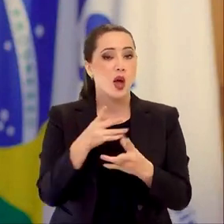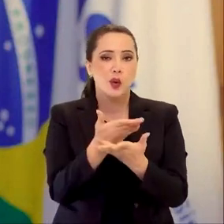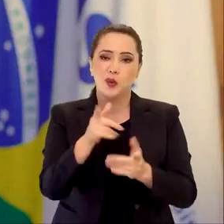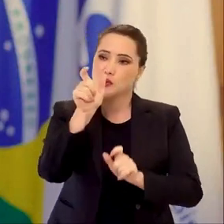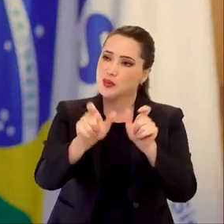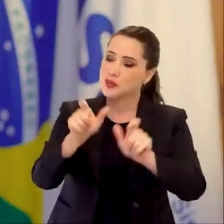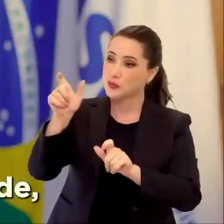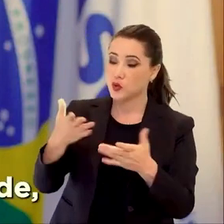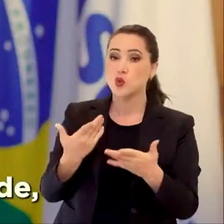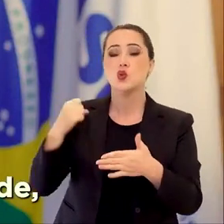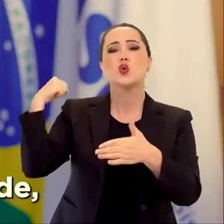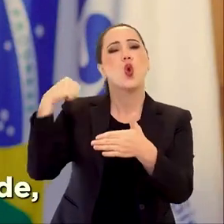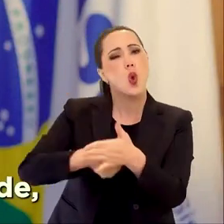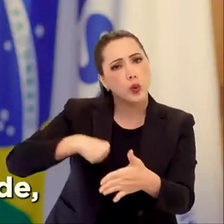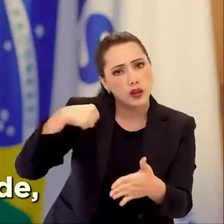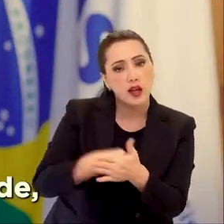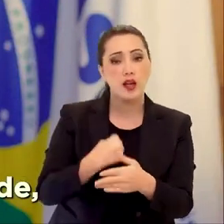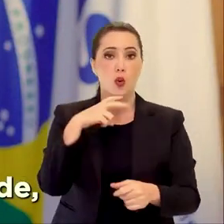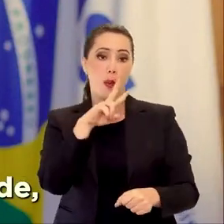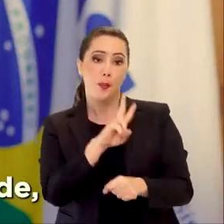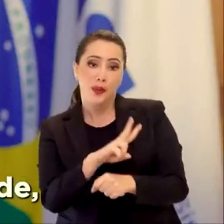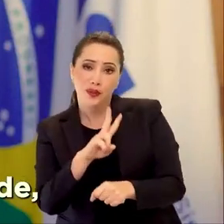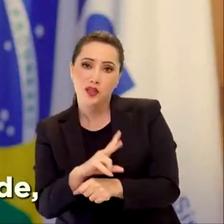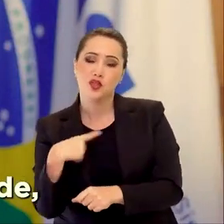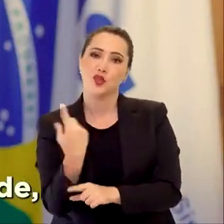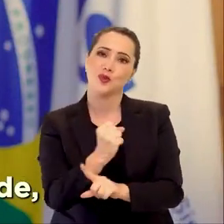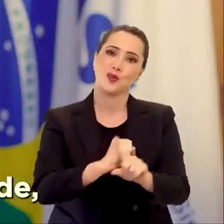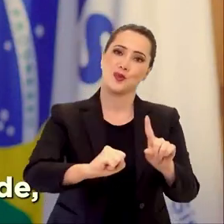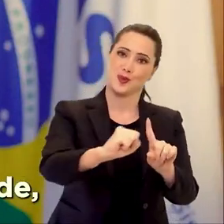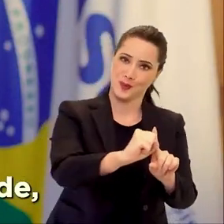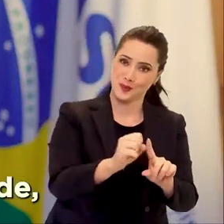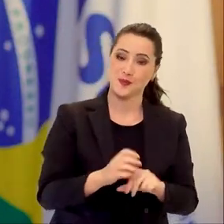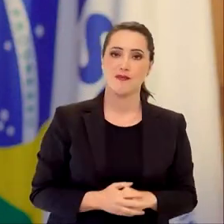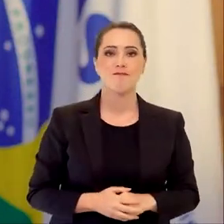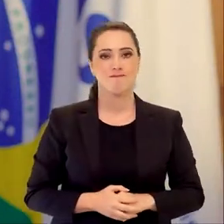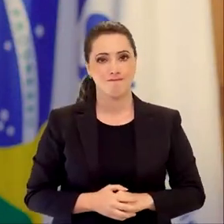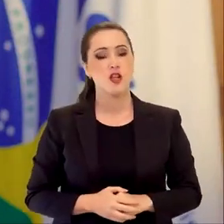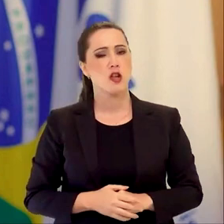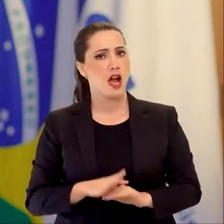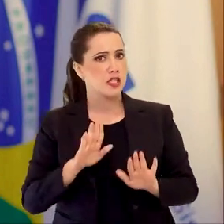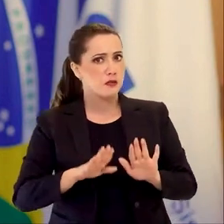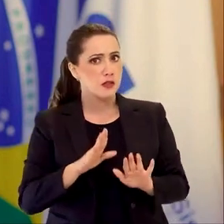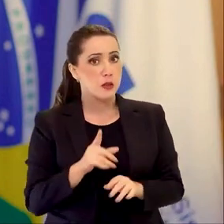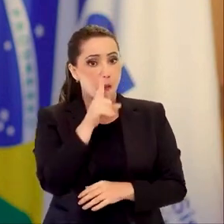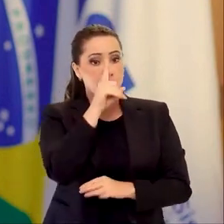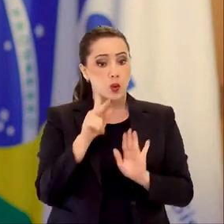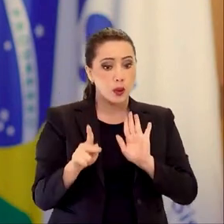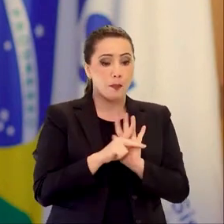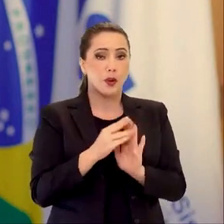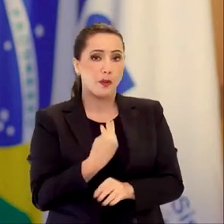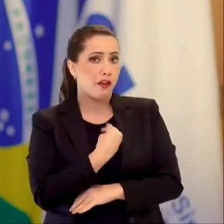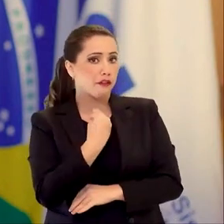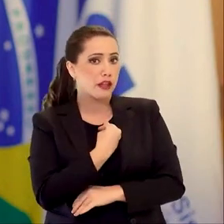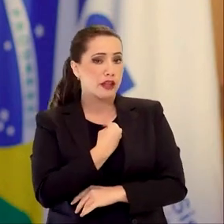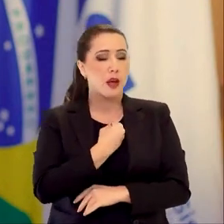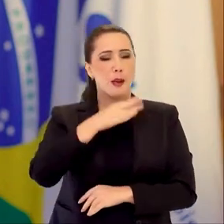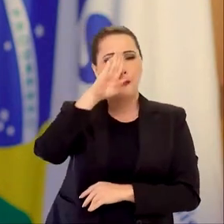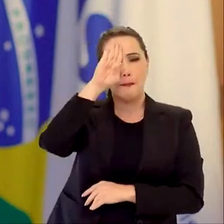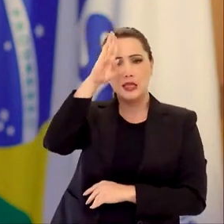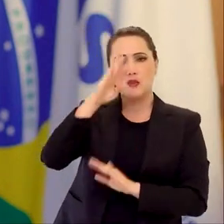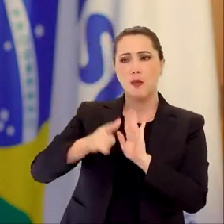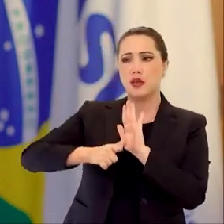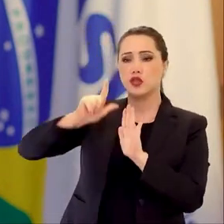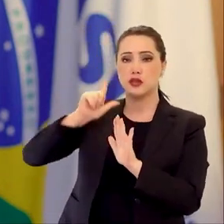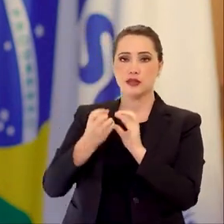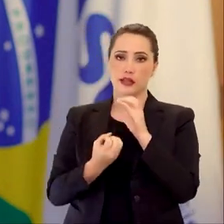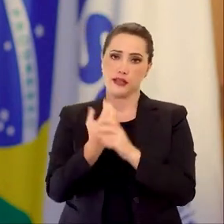todas e todos que lutaram em defesa da nossa sociedade, arriscando a própria vida, principalmente antes